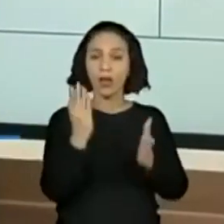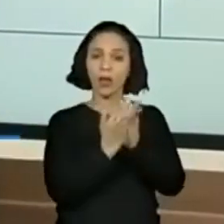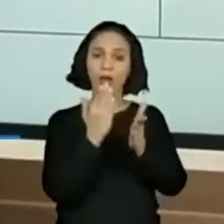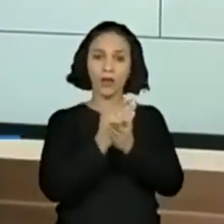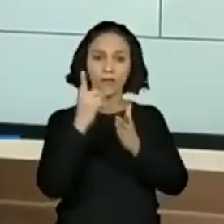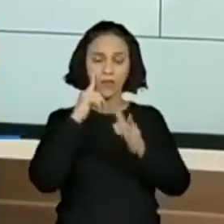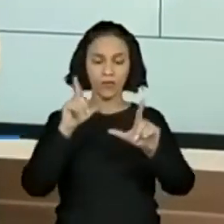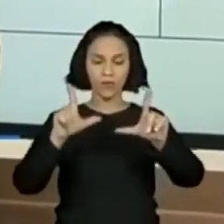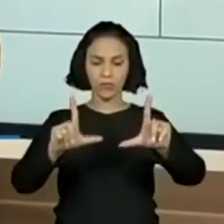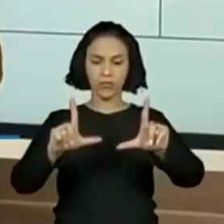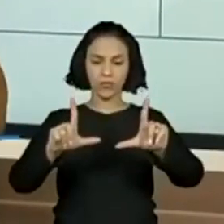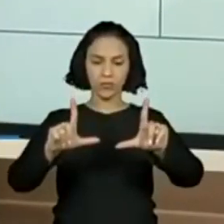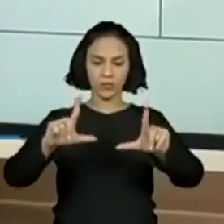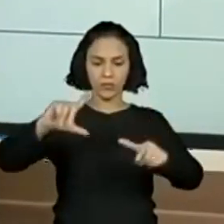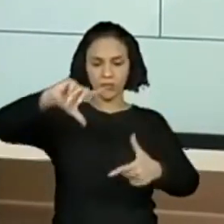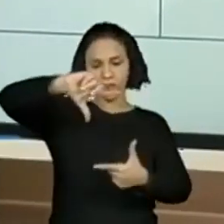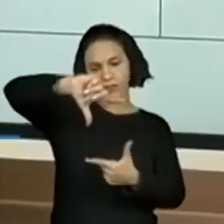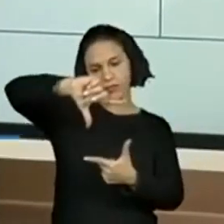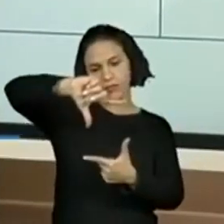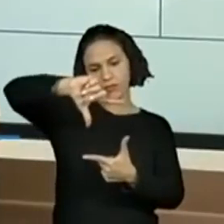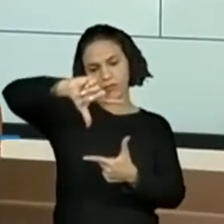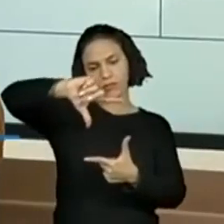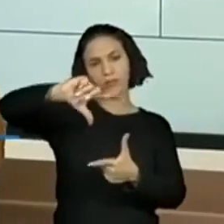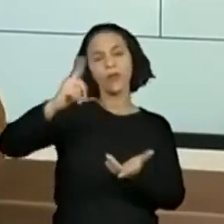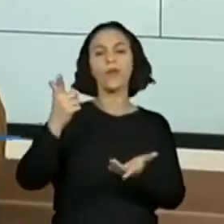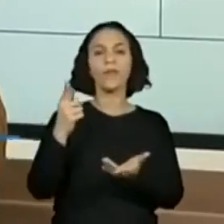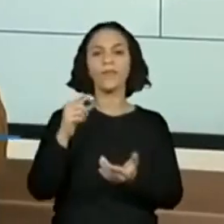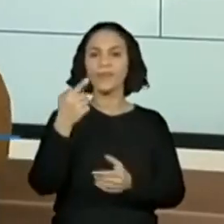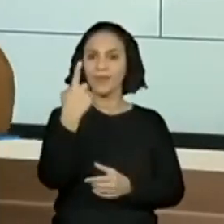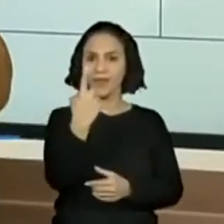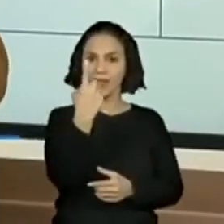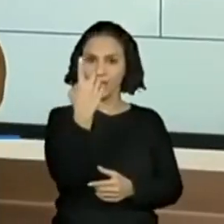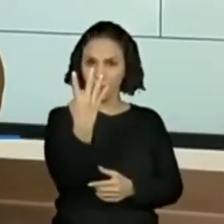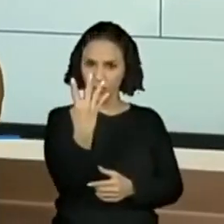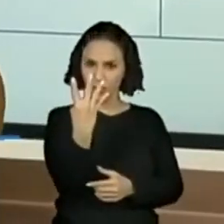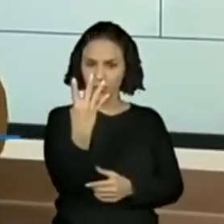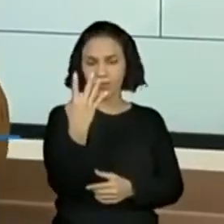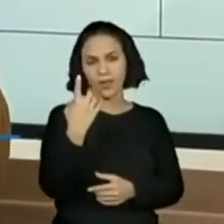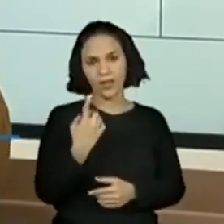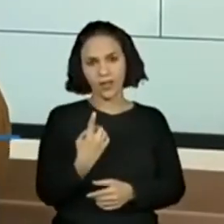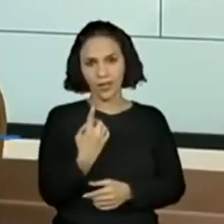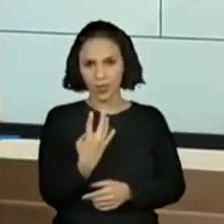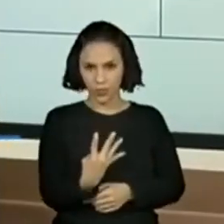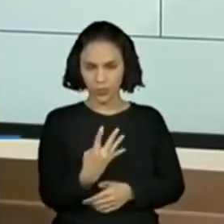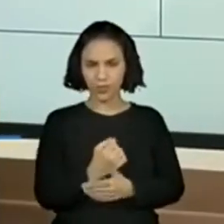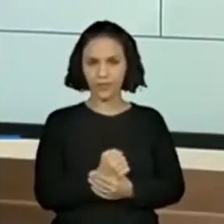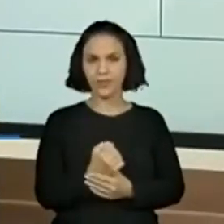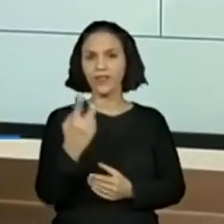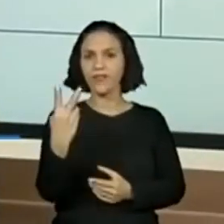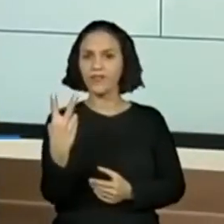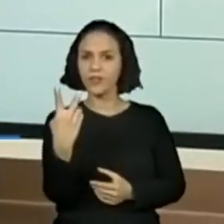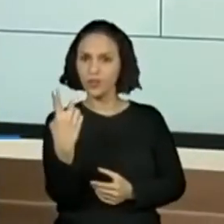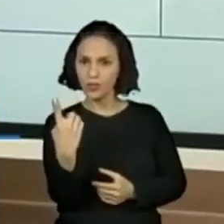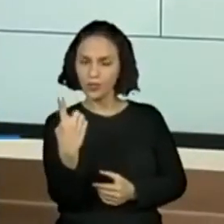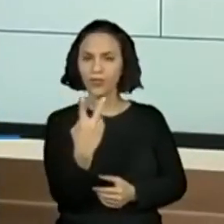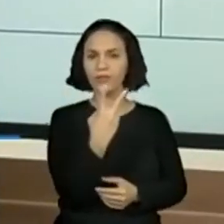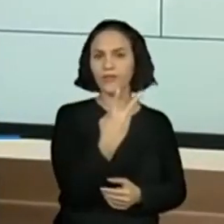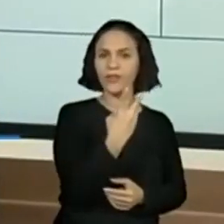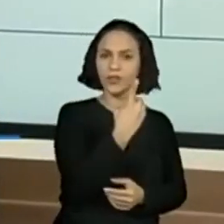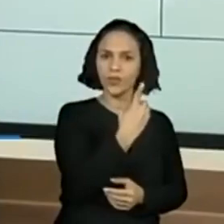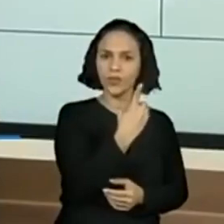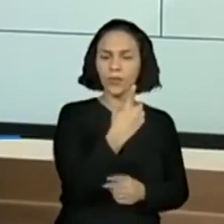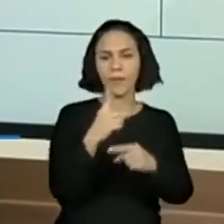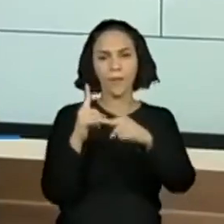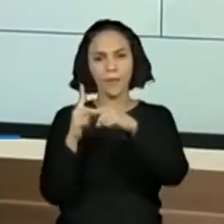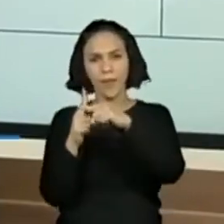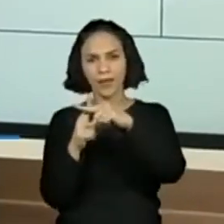Então, a gente vai fazer 14 mais 14 e 21 mais 21.